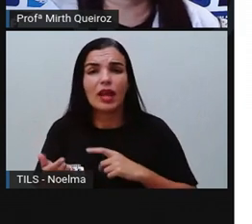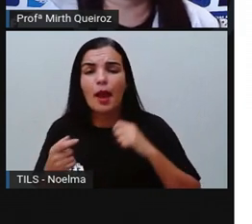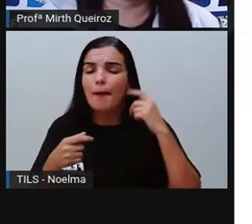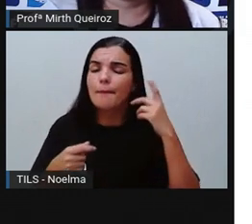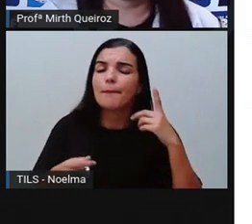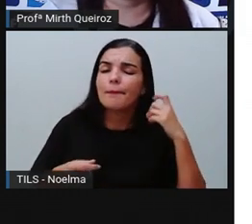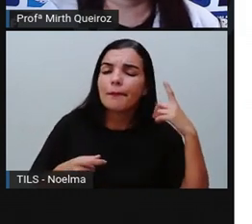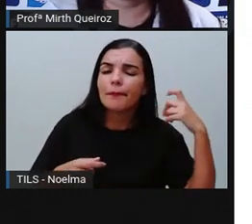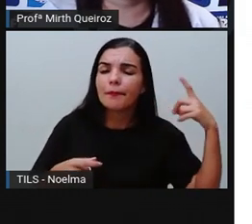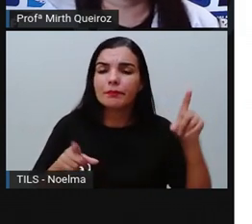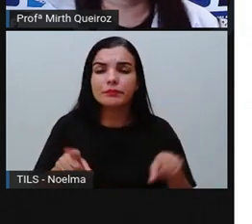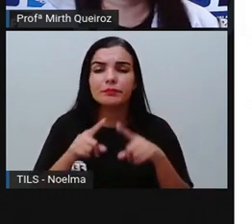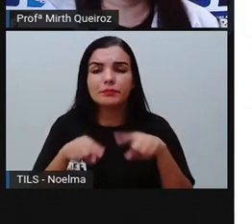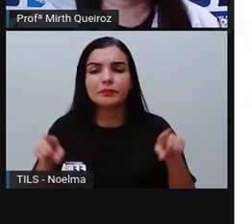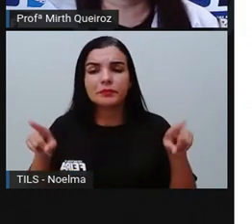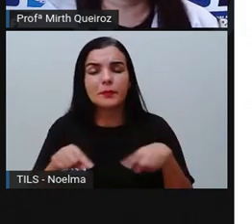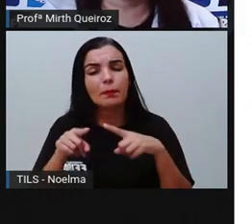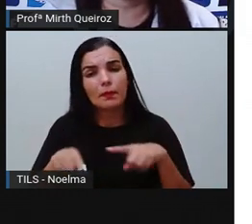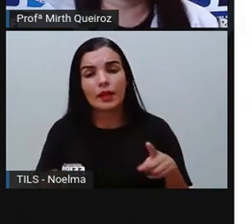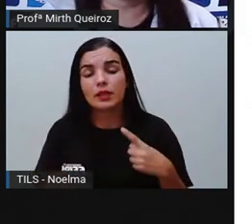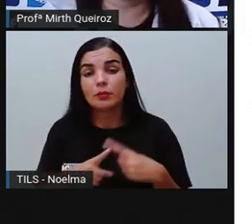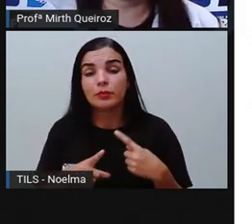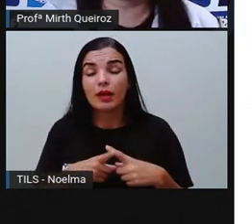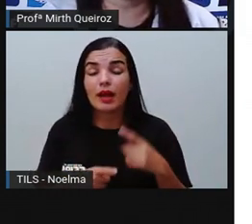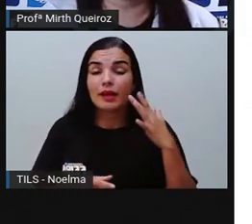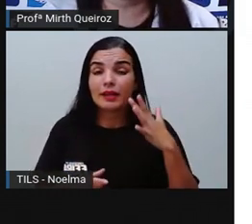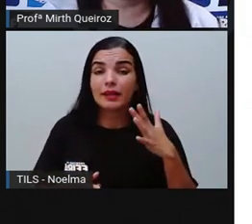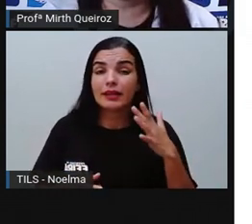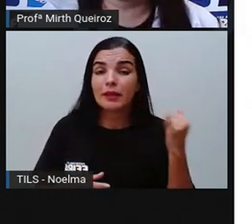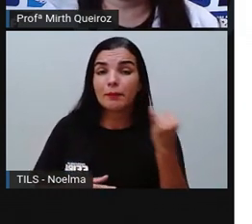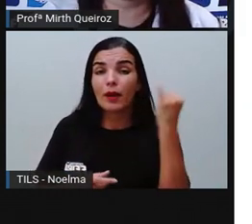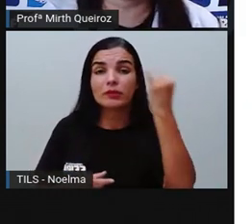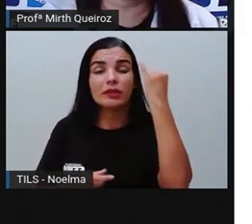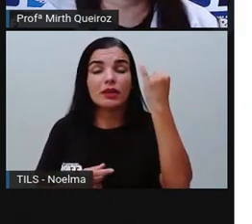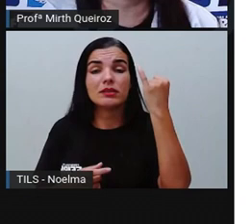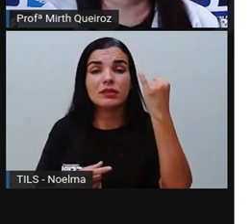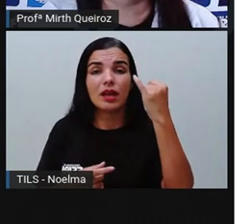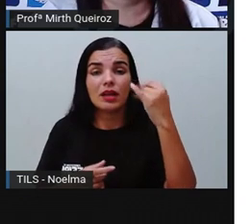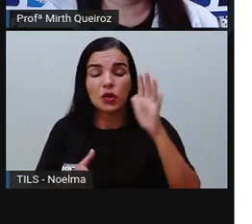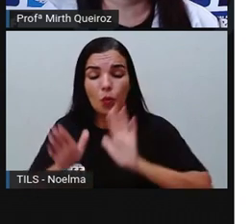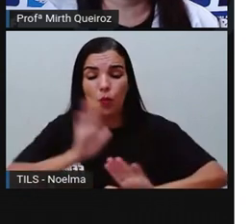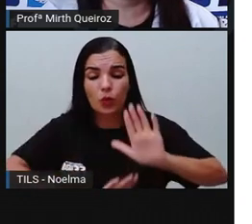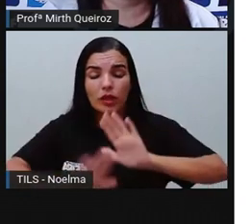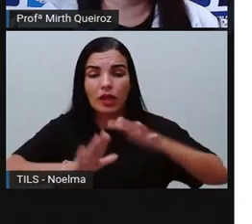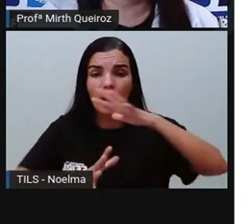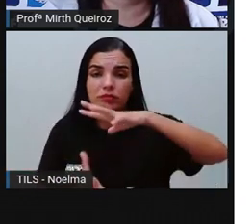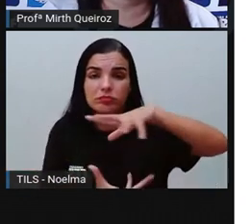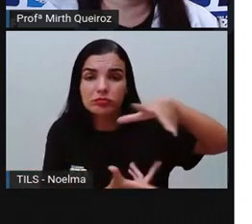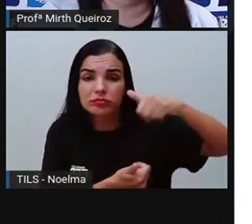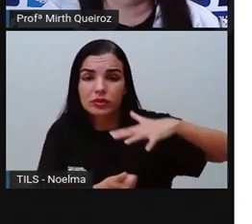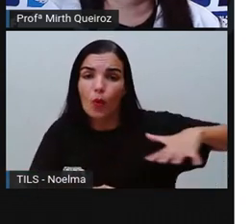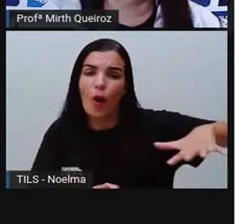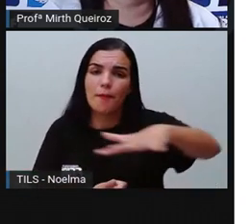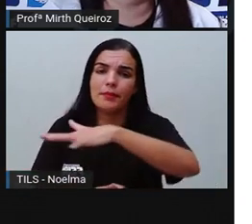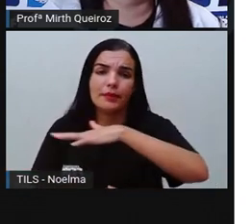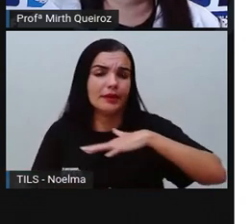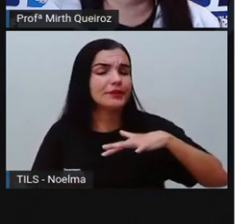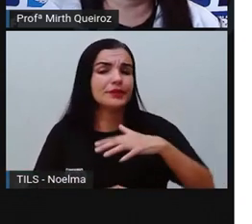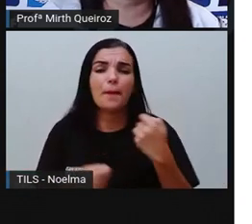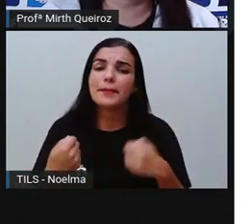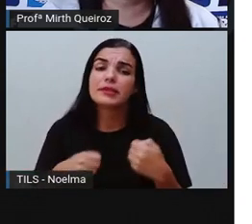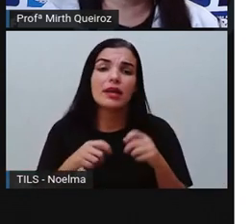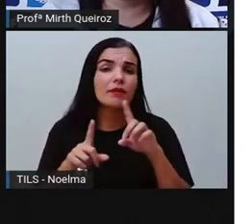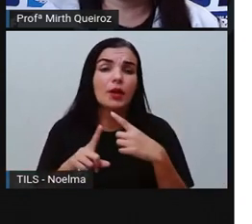falando sobre a importância de se cuidar do meio ambiente. A nem deveria ter isso. O homem deveria, por si só, ter